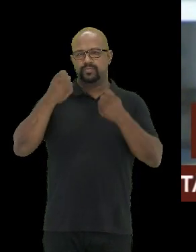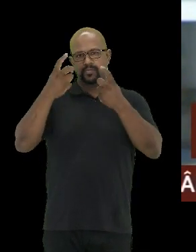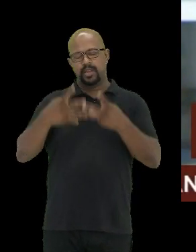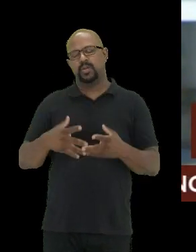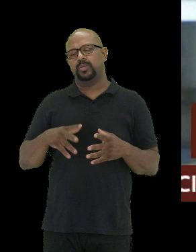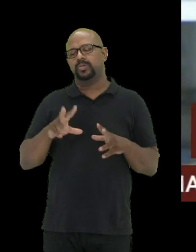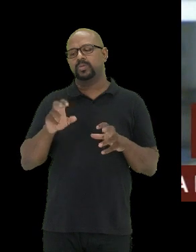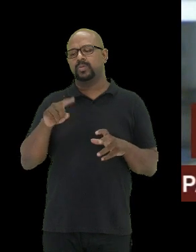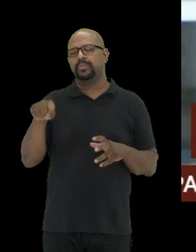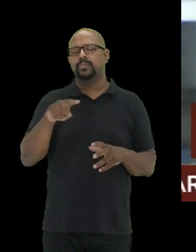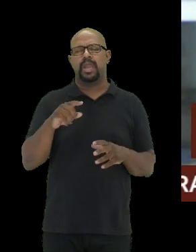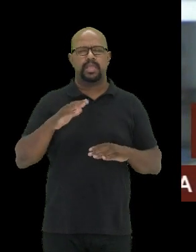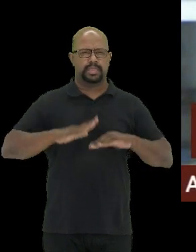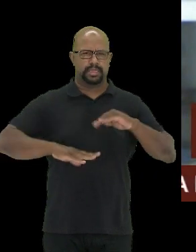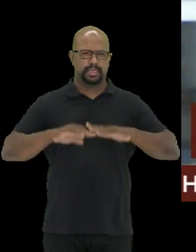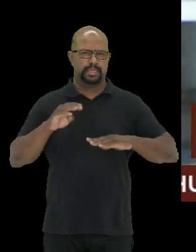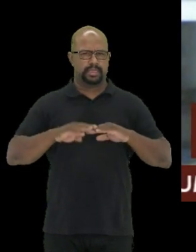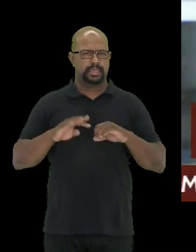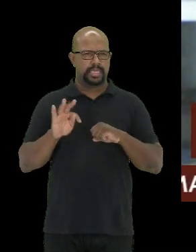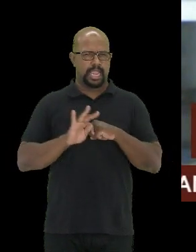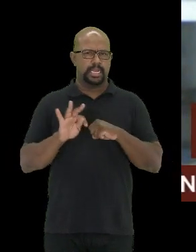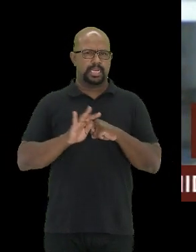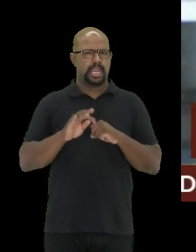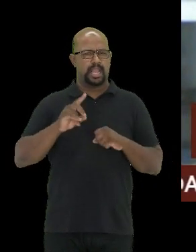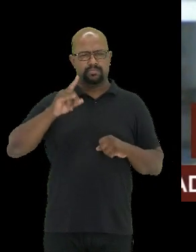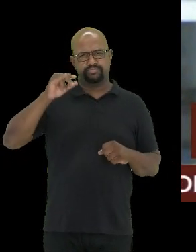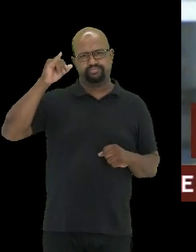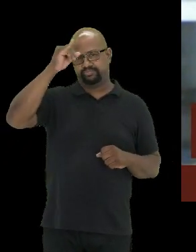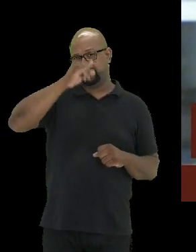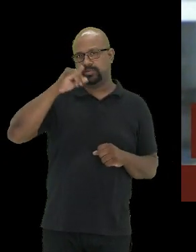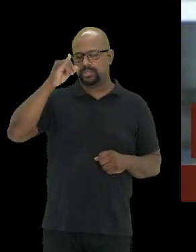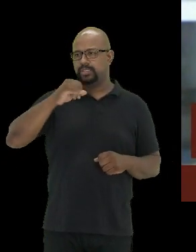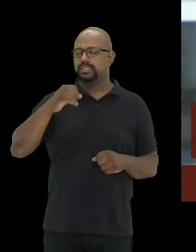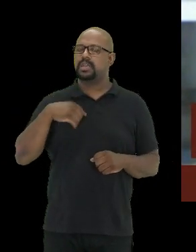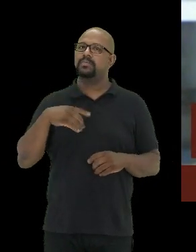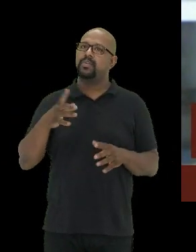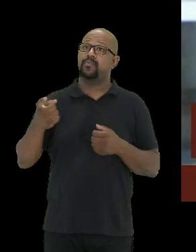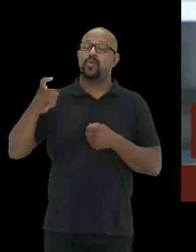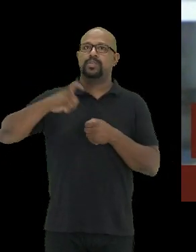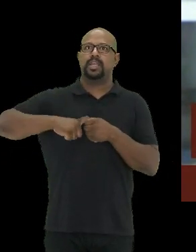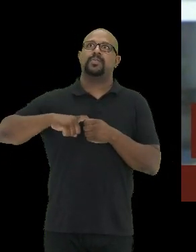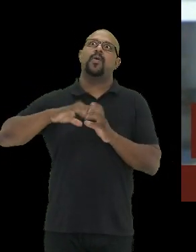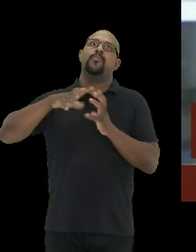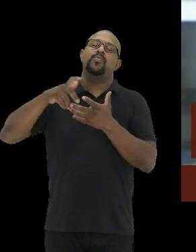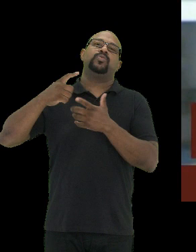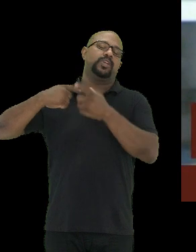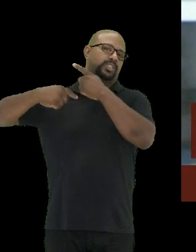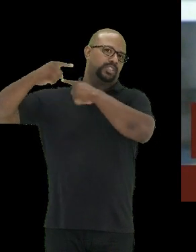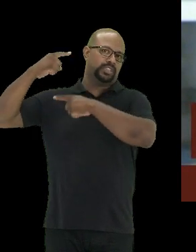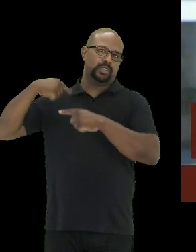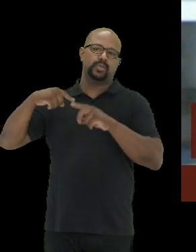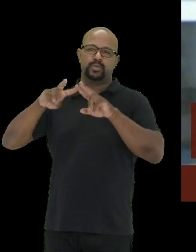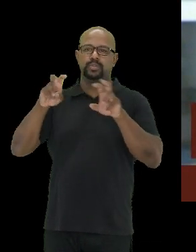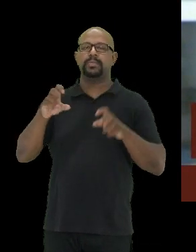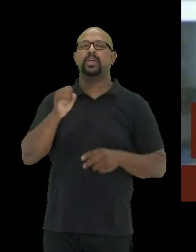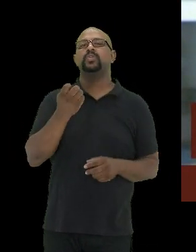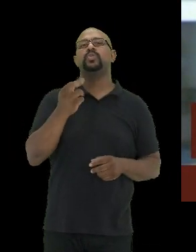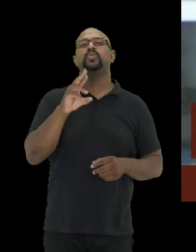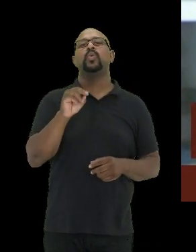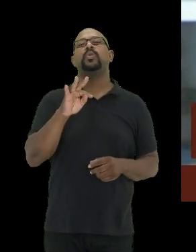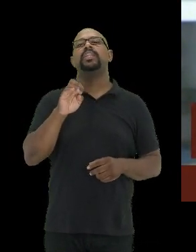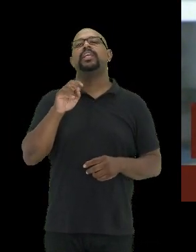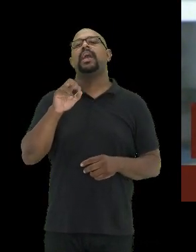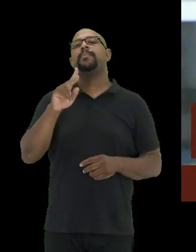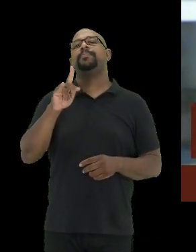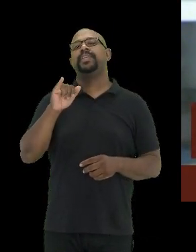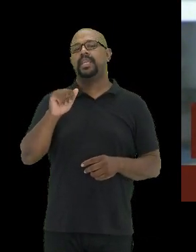uma técnica antiga, né, e que estamos voltando ao mundo antigo em relação à soroterapia. E é